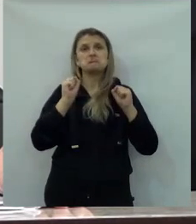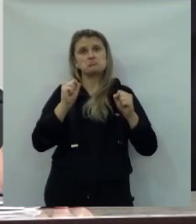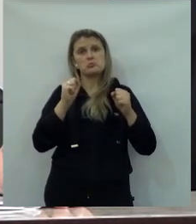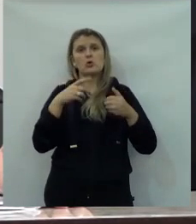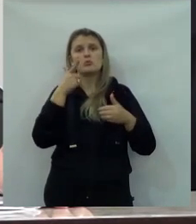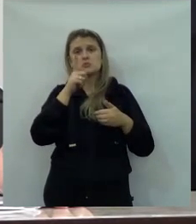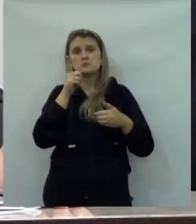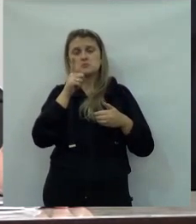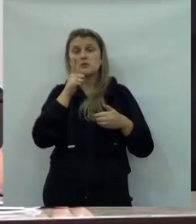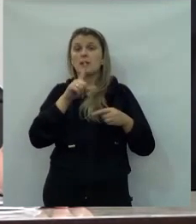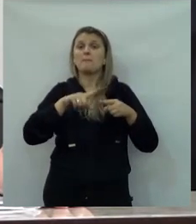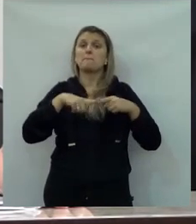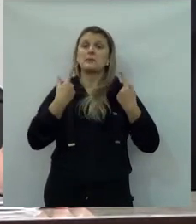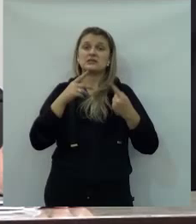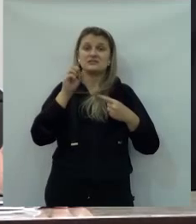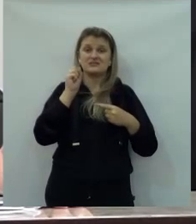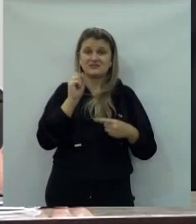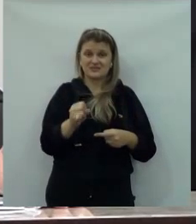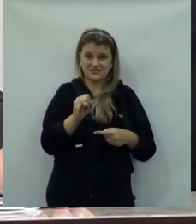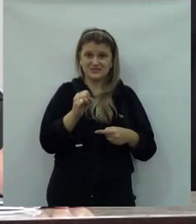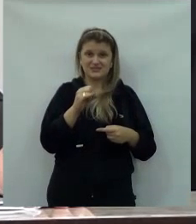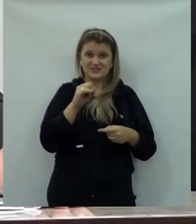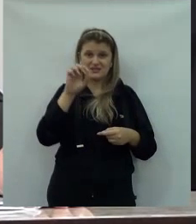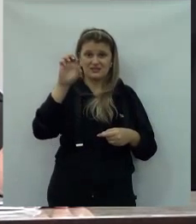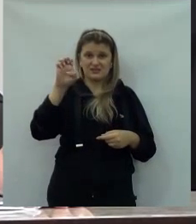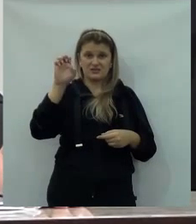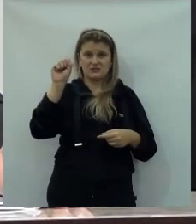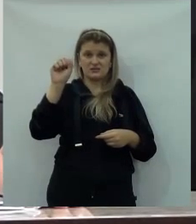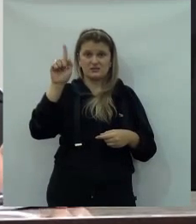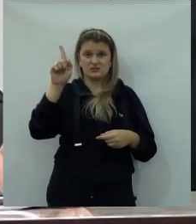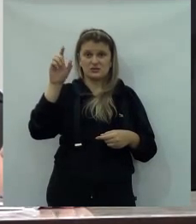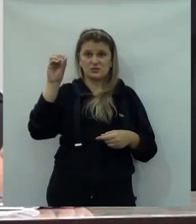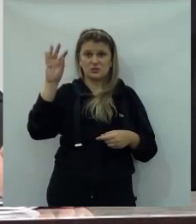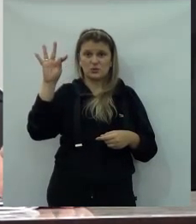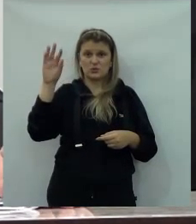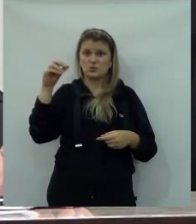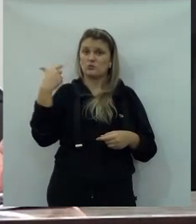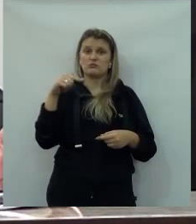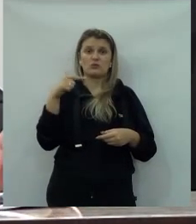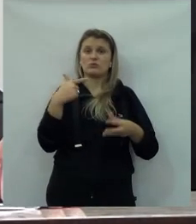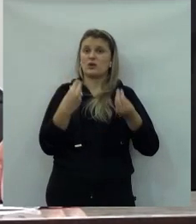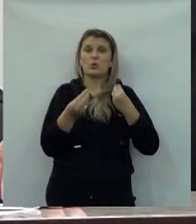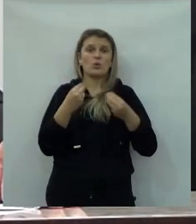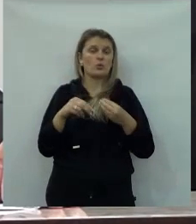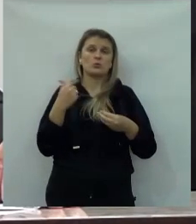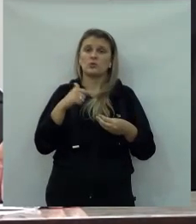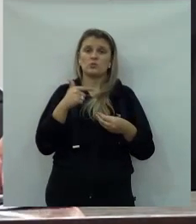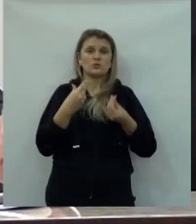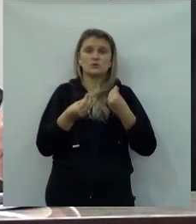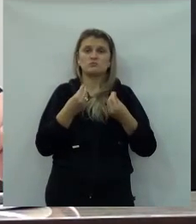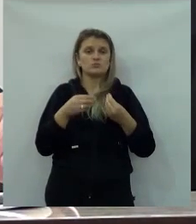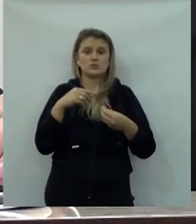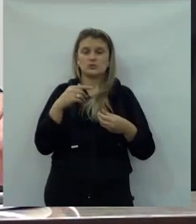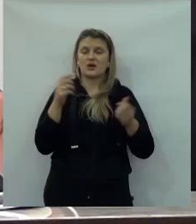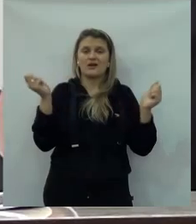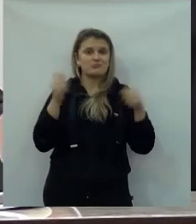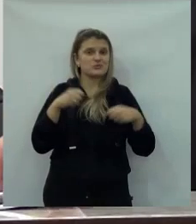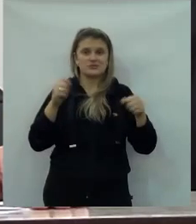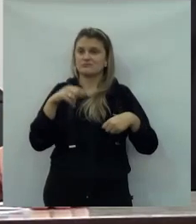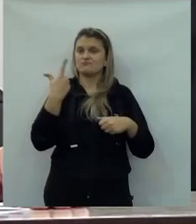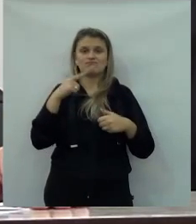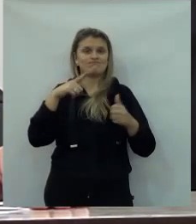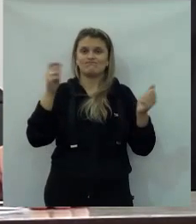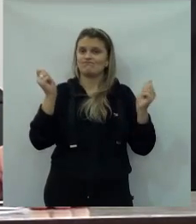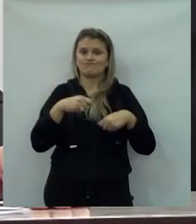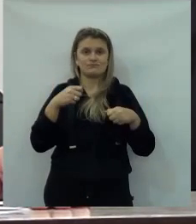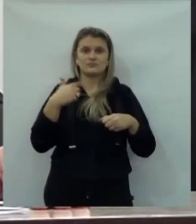água, eu acho que o município até teria como tocar. Mas, se tratando de esgoto, aí seria, se